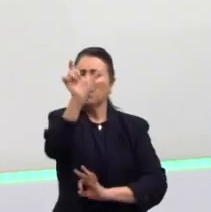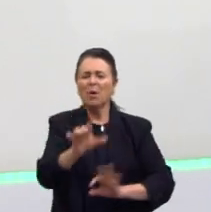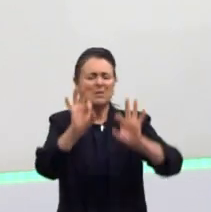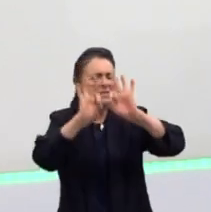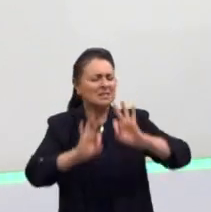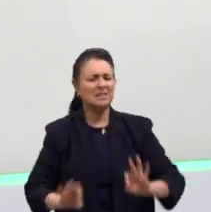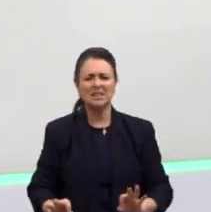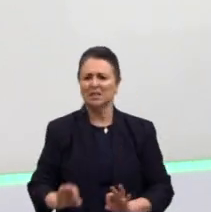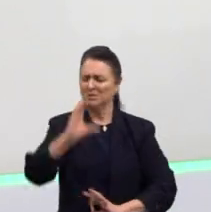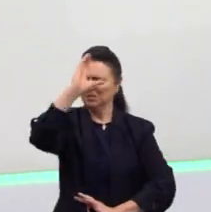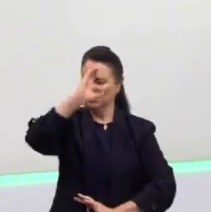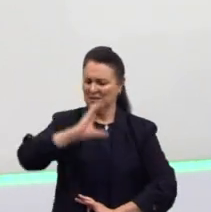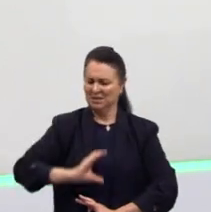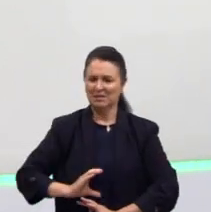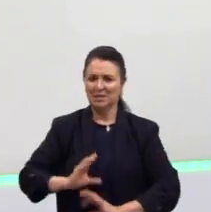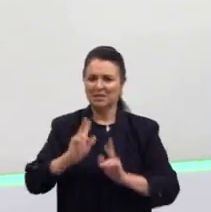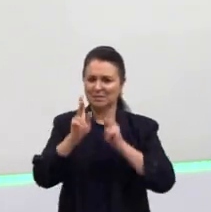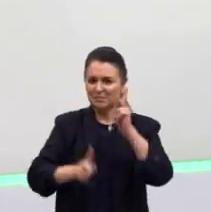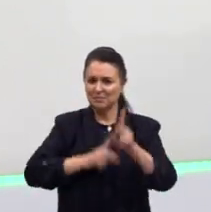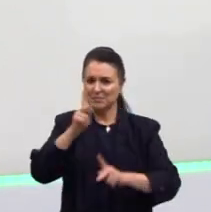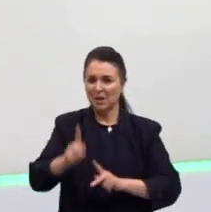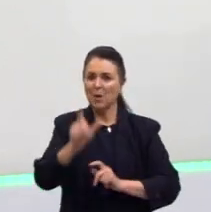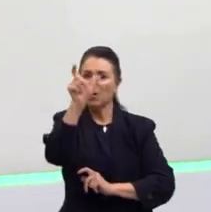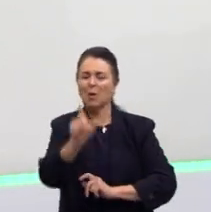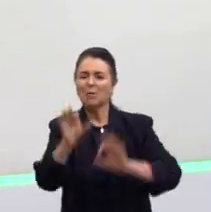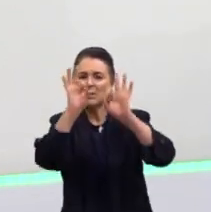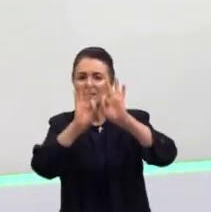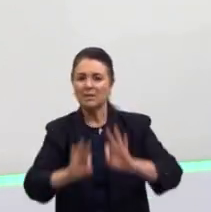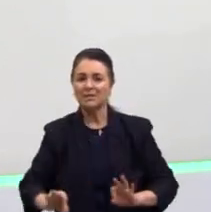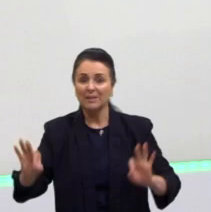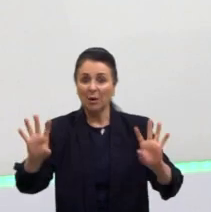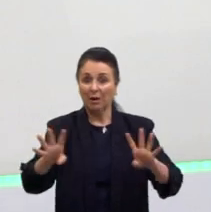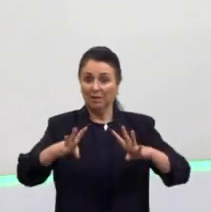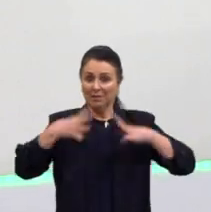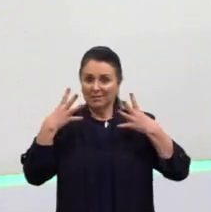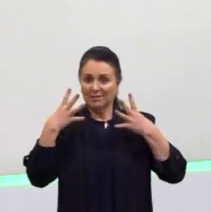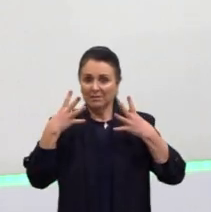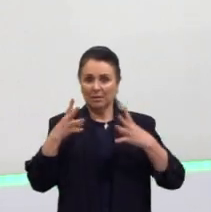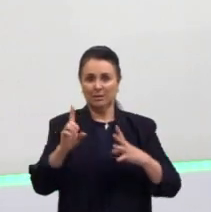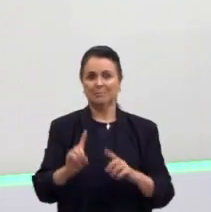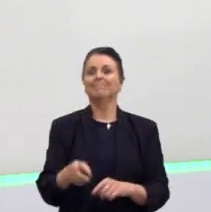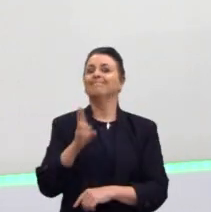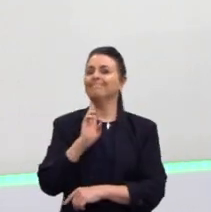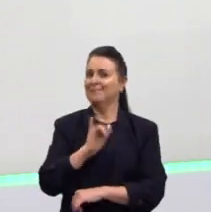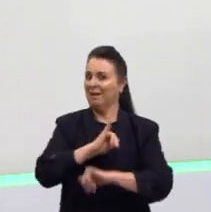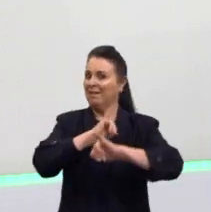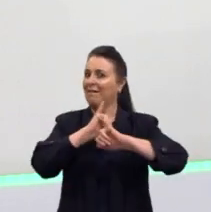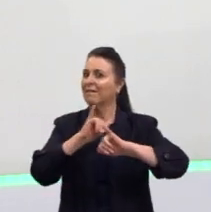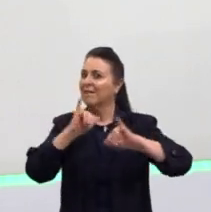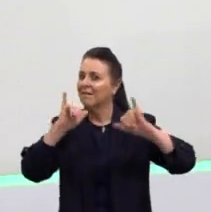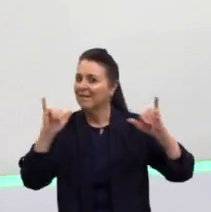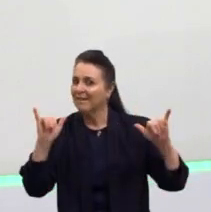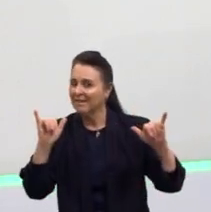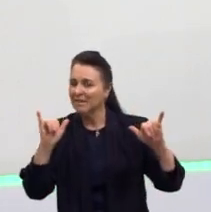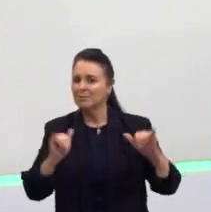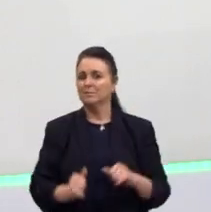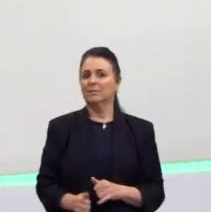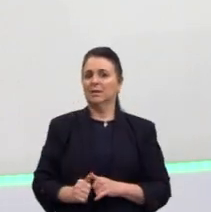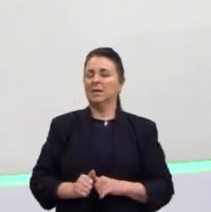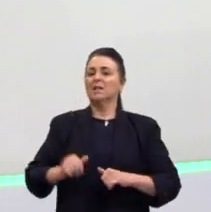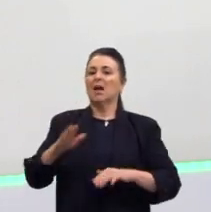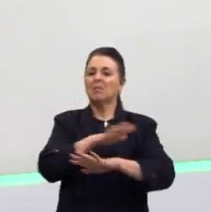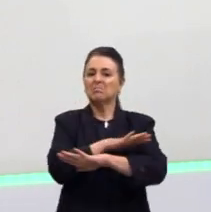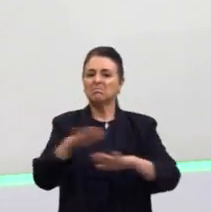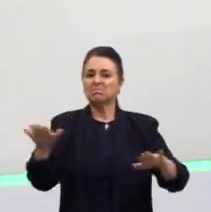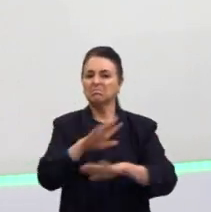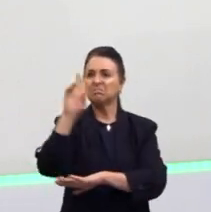civilização, o pacato cidadão, te chamei a atenção, não foi à toa, não. Sem finil, a utopia,